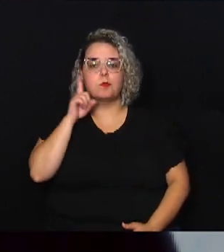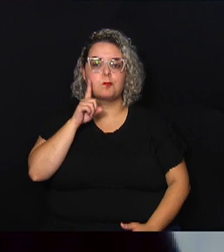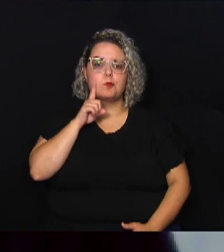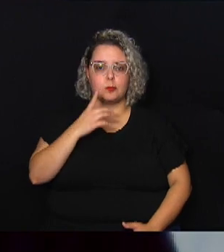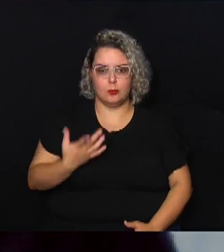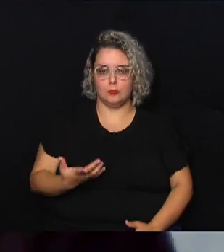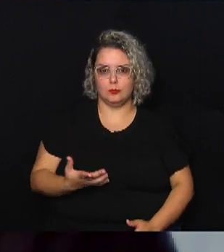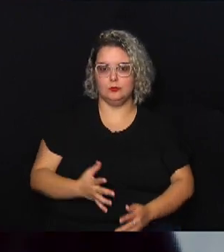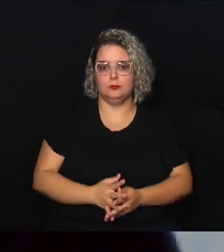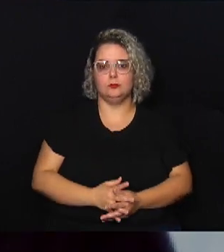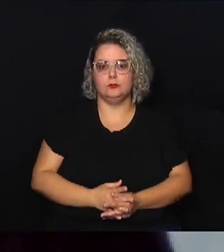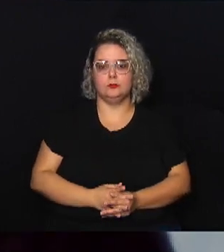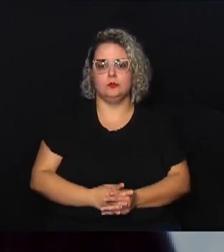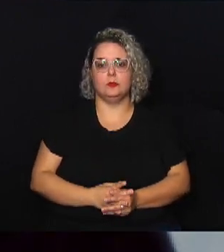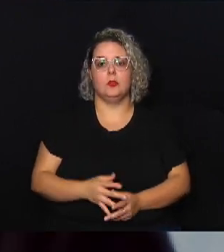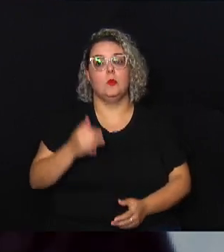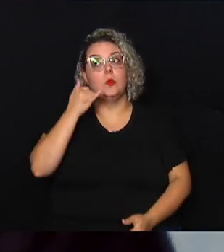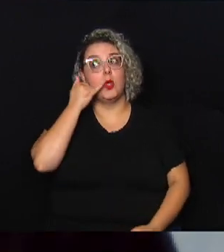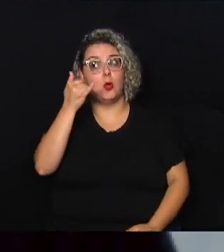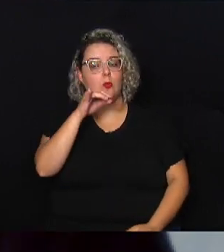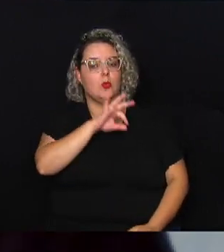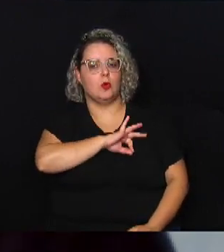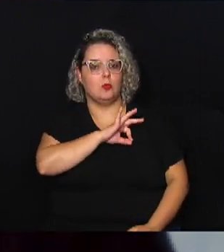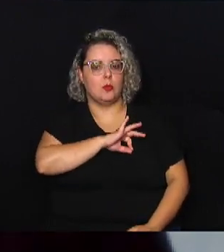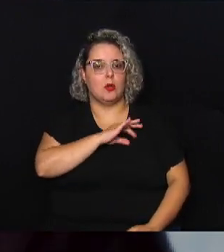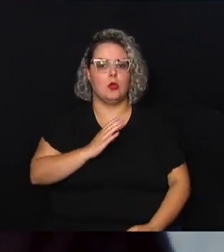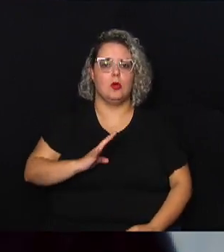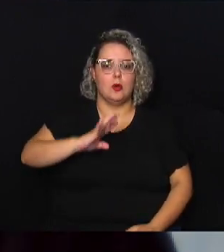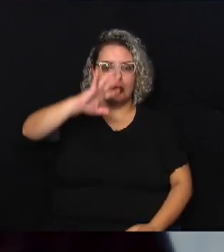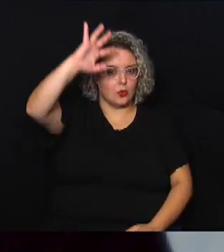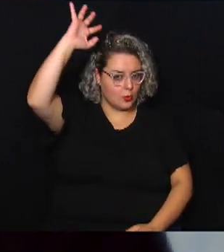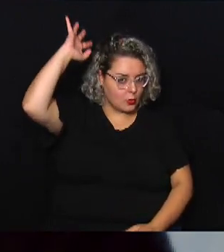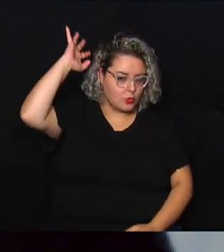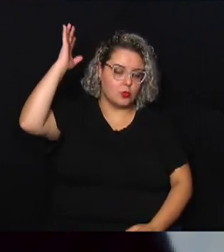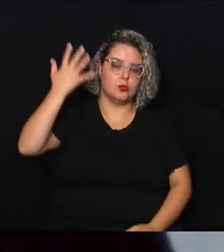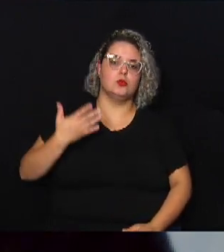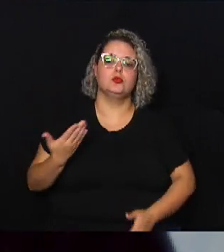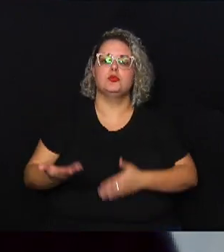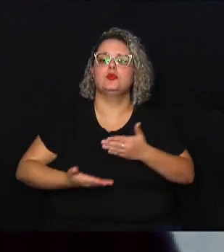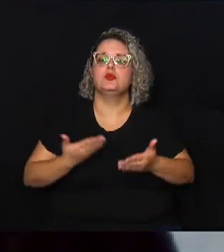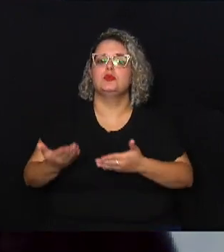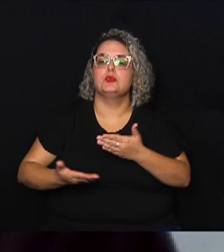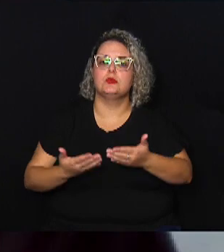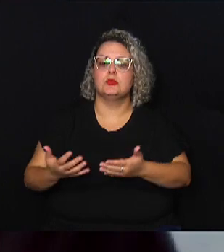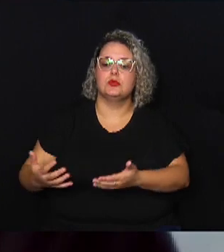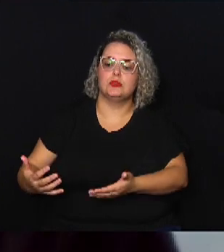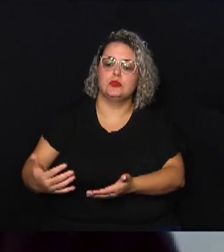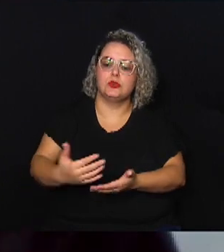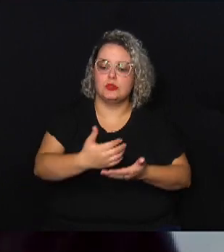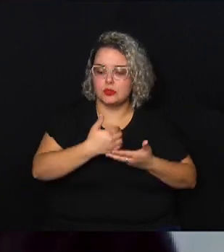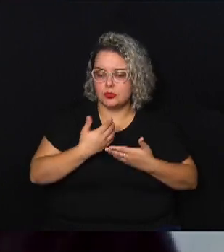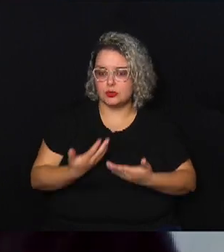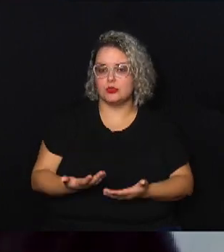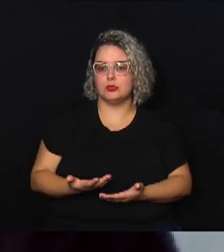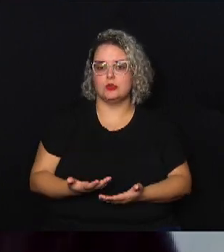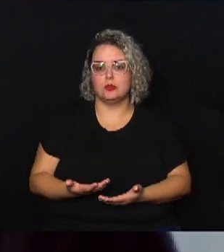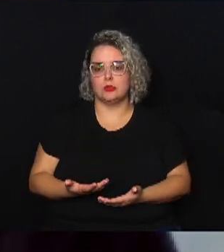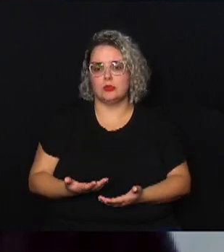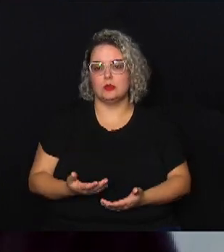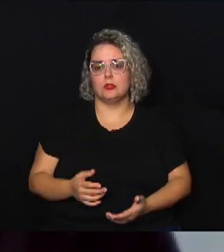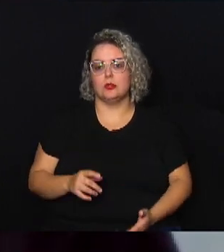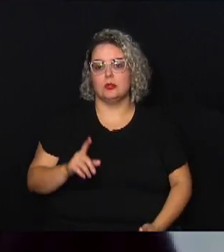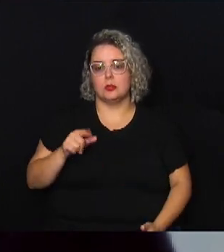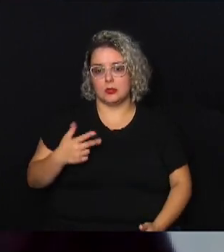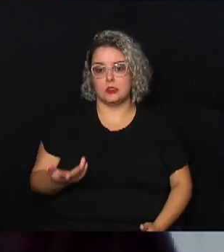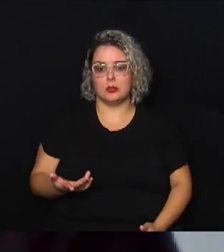a polícia você fala com o corpo de bombeiro você fala com o serviço de remoção de o que seria o equivalente ao